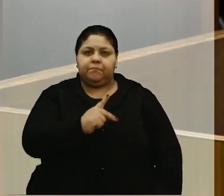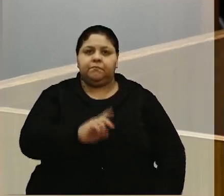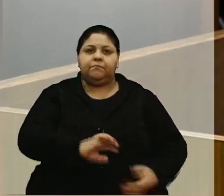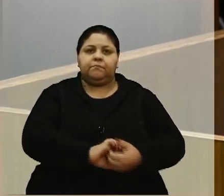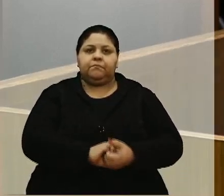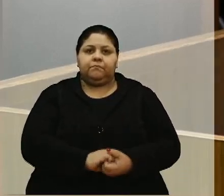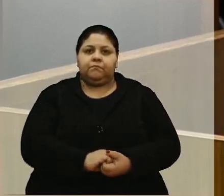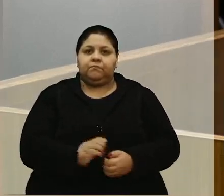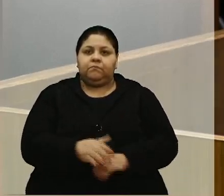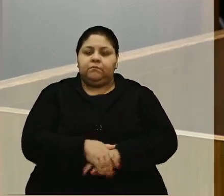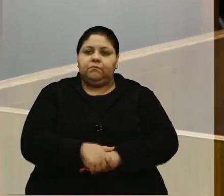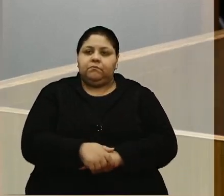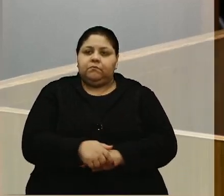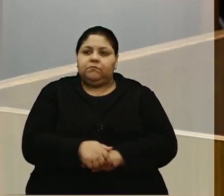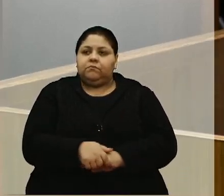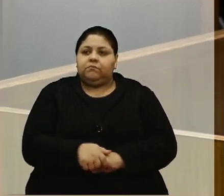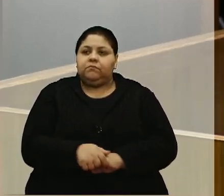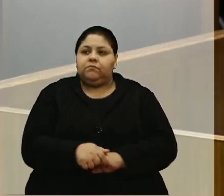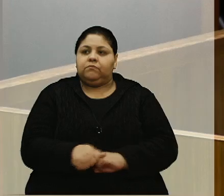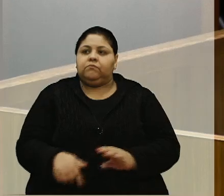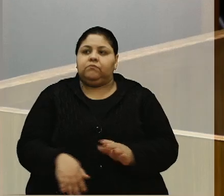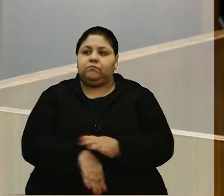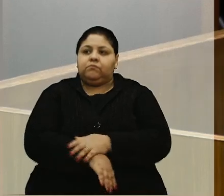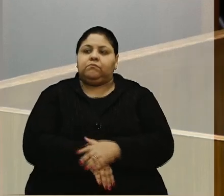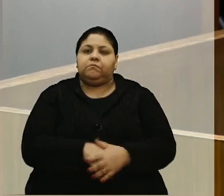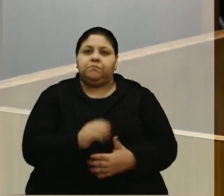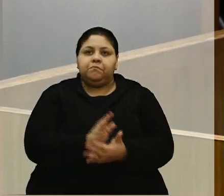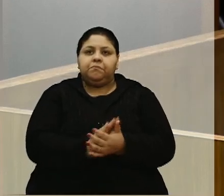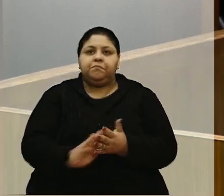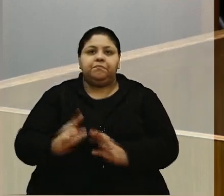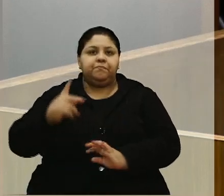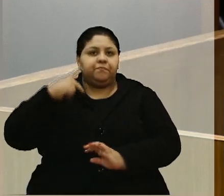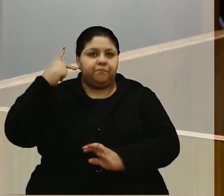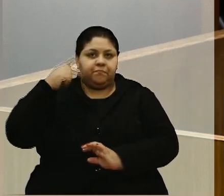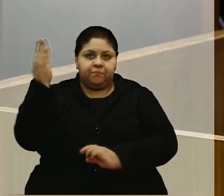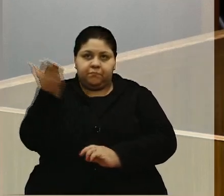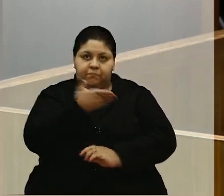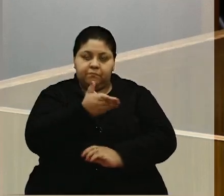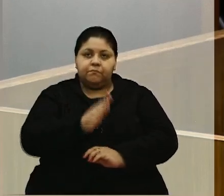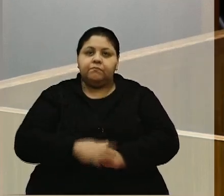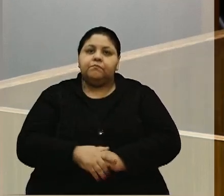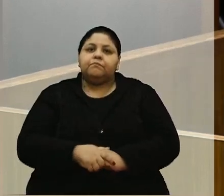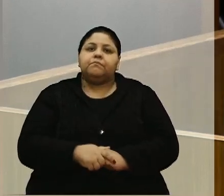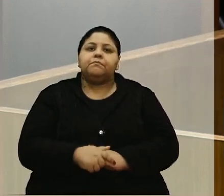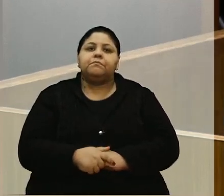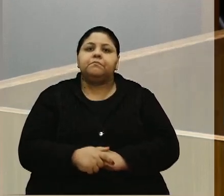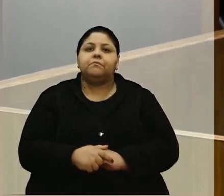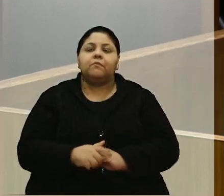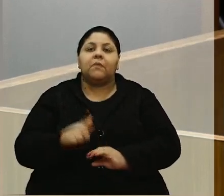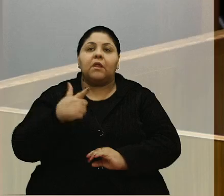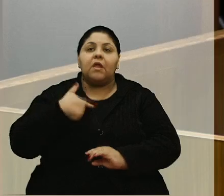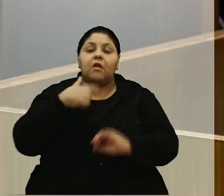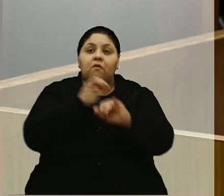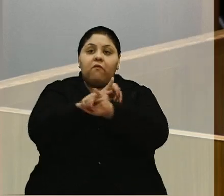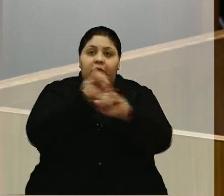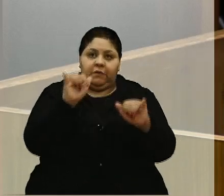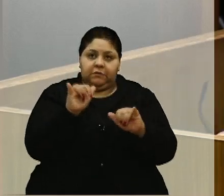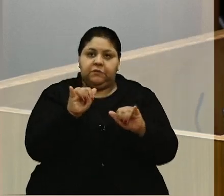nobres colegas, eu quero falar de